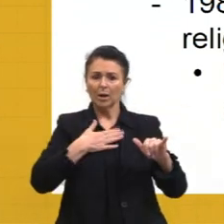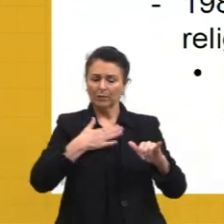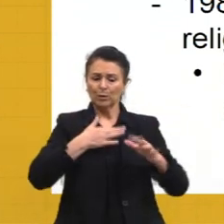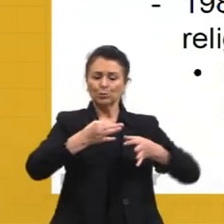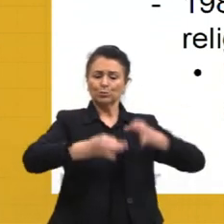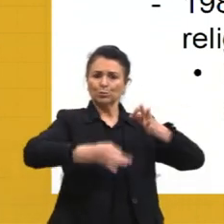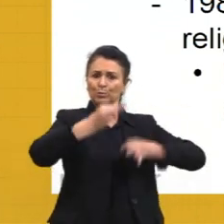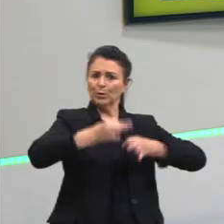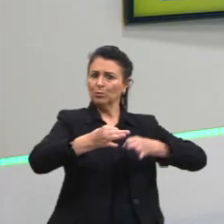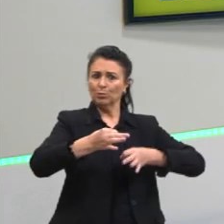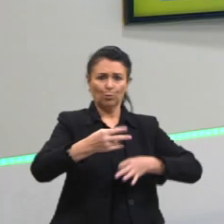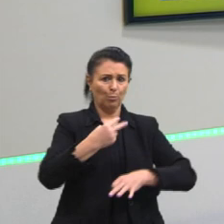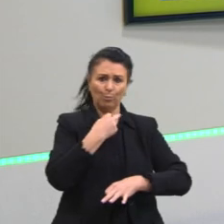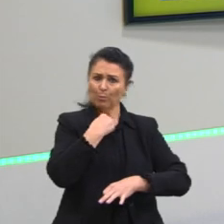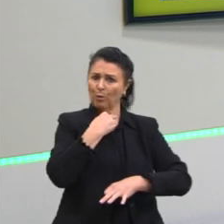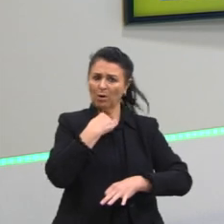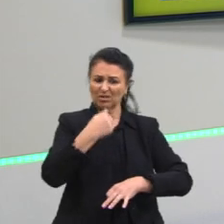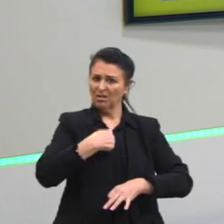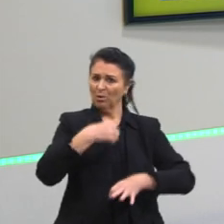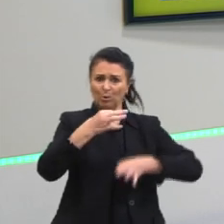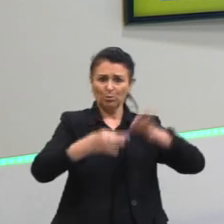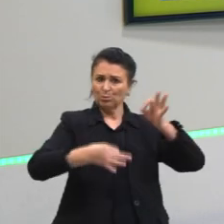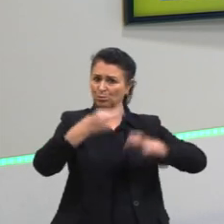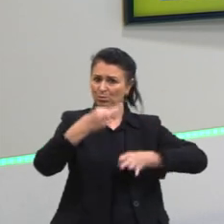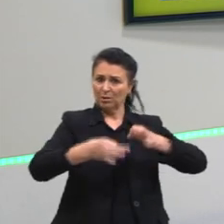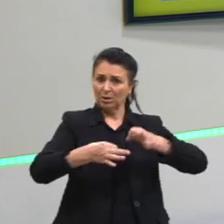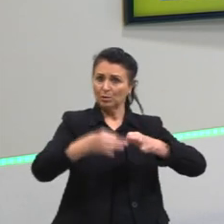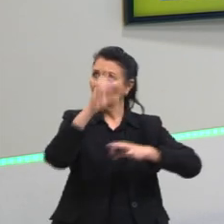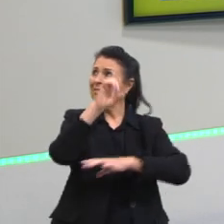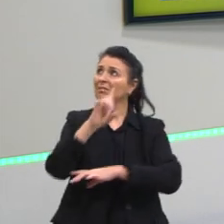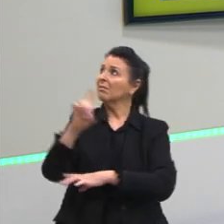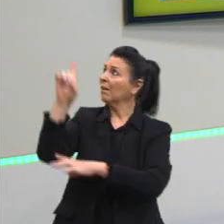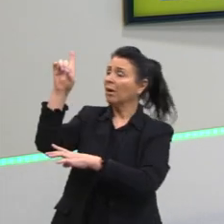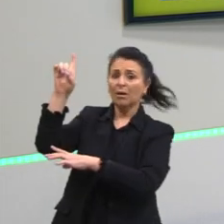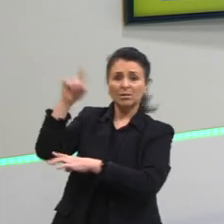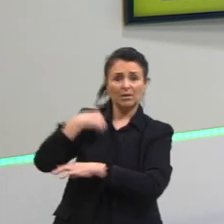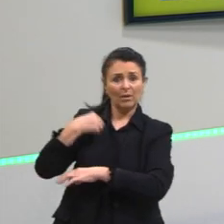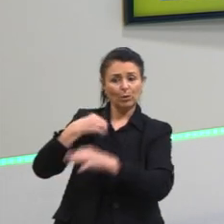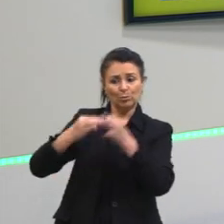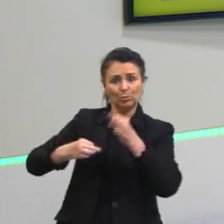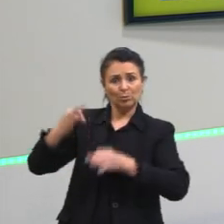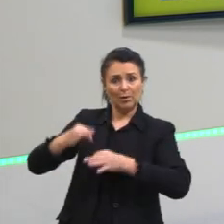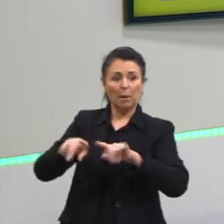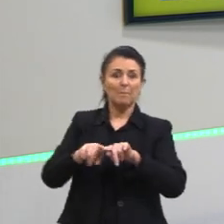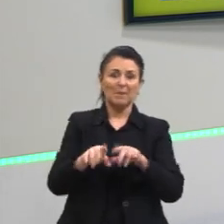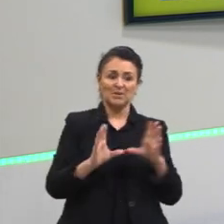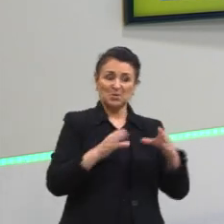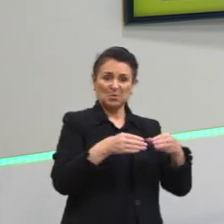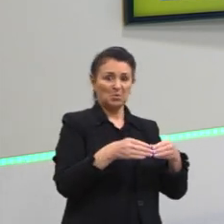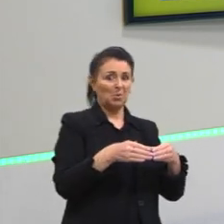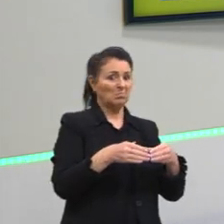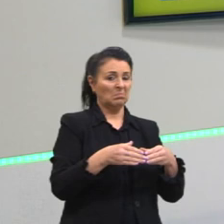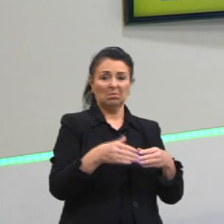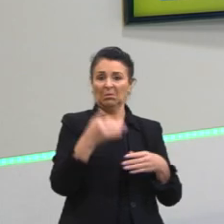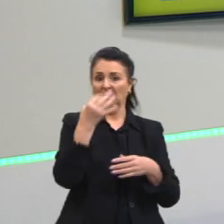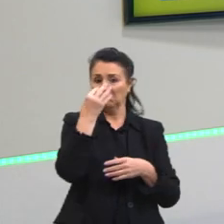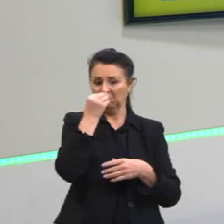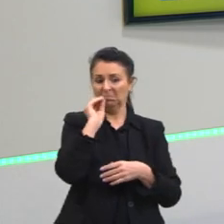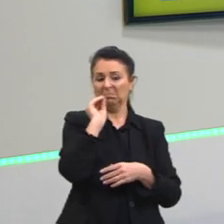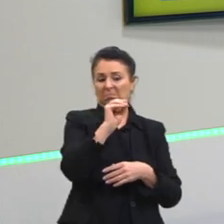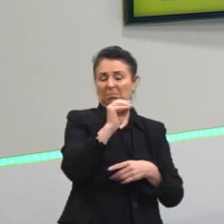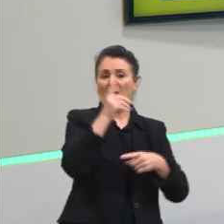ó, meu, vocês não podem me julgar, quem pode me julgar é Deus. Mas os caras não quiseram nem saber, cortaram a cabeça dele.